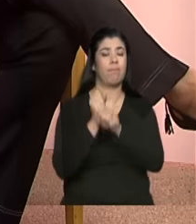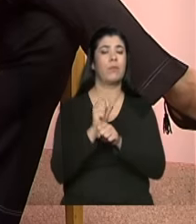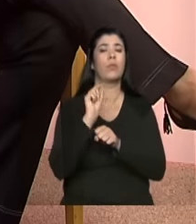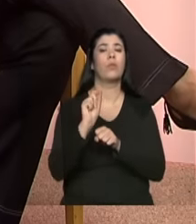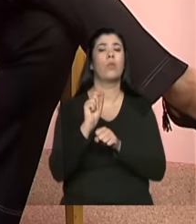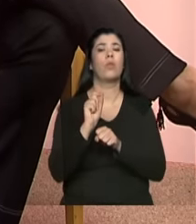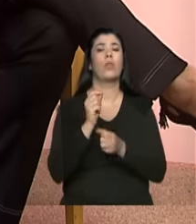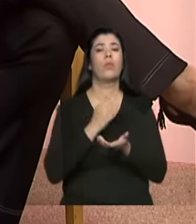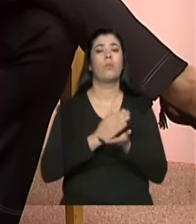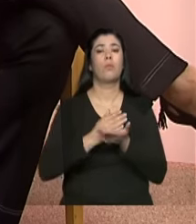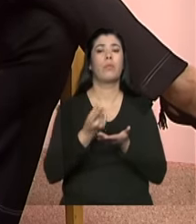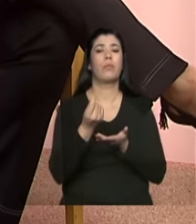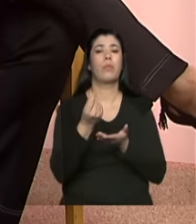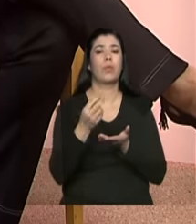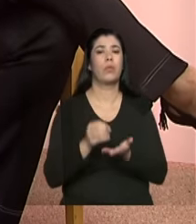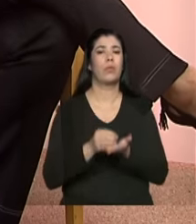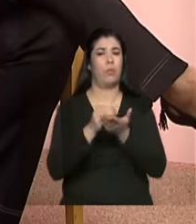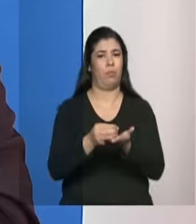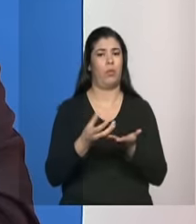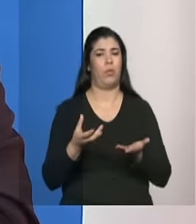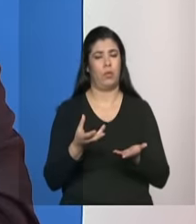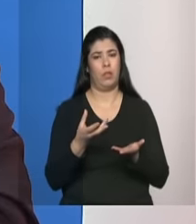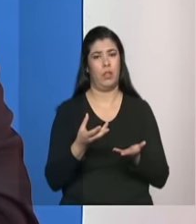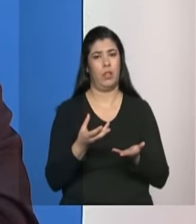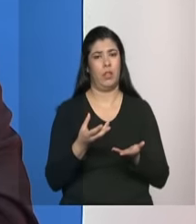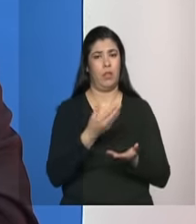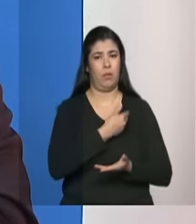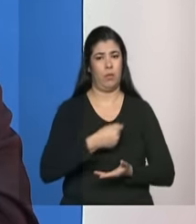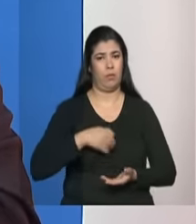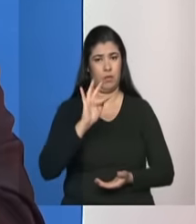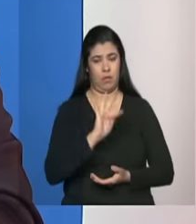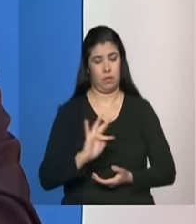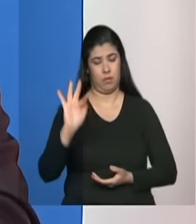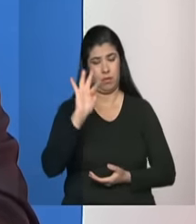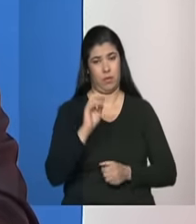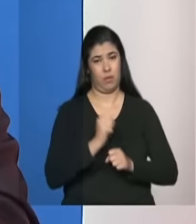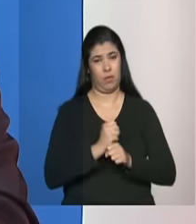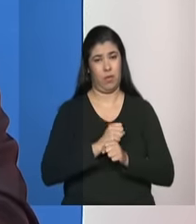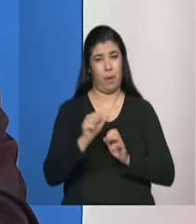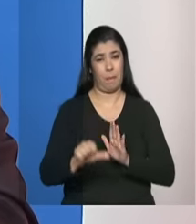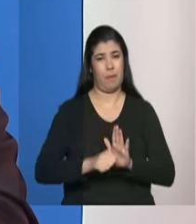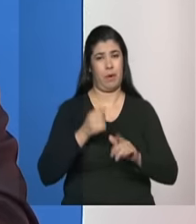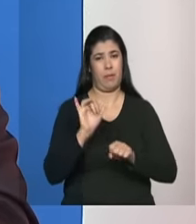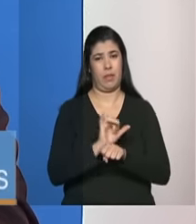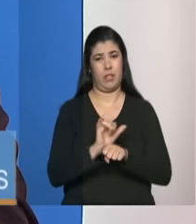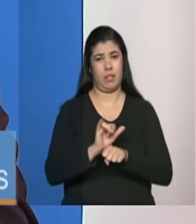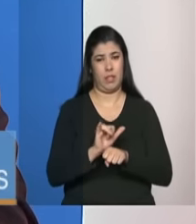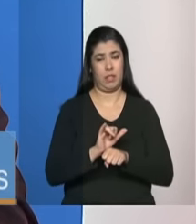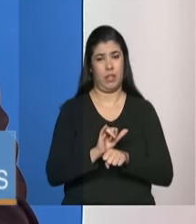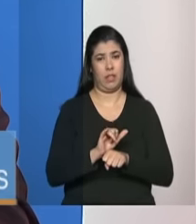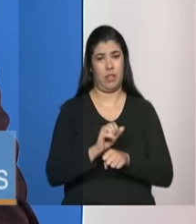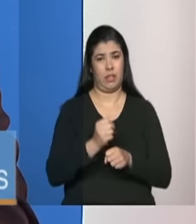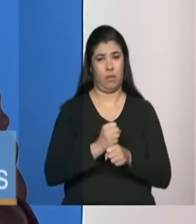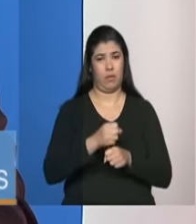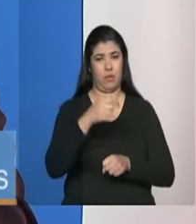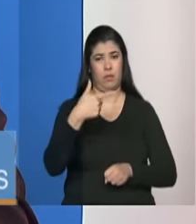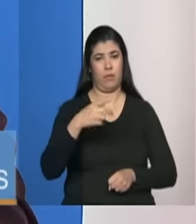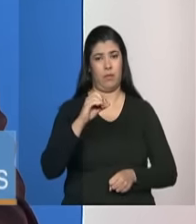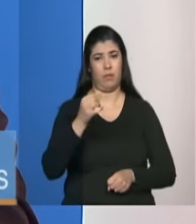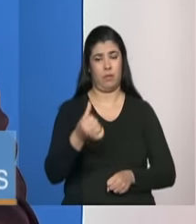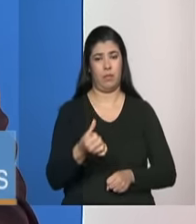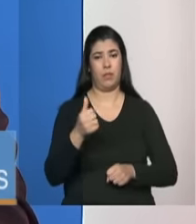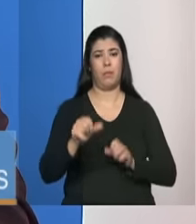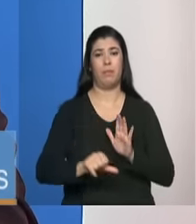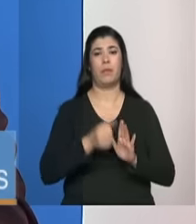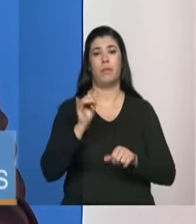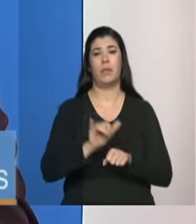cofinanciamento federal nós temos aí em 2006 a primeira estratégia de cofinanciamento do governo federal para implantação